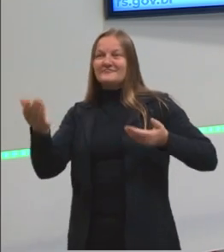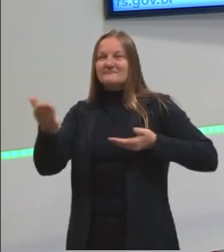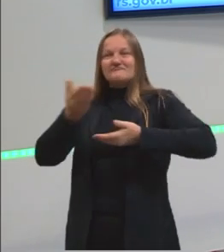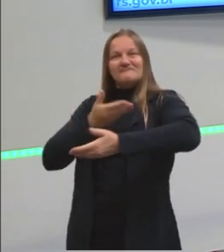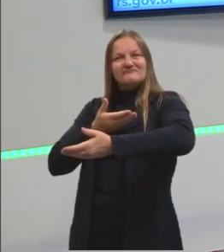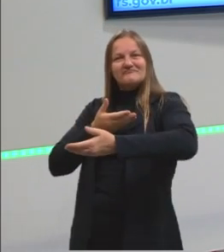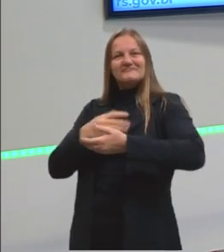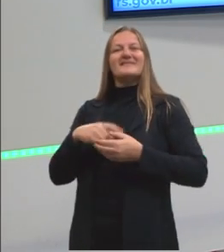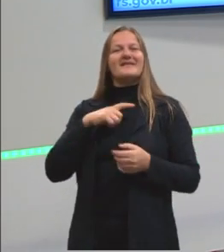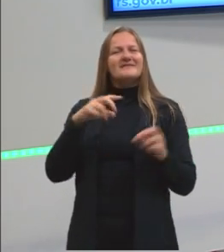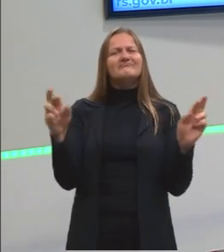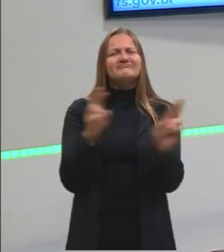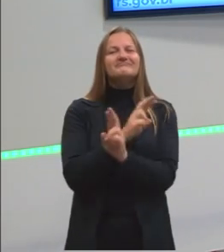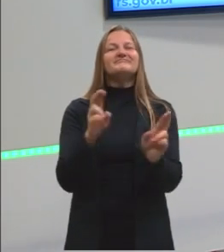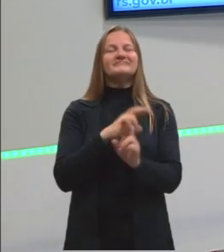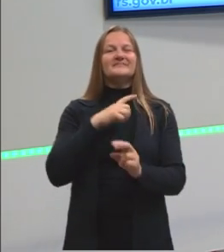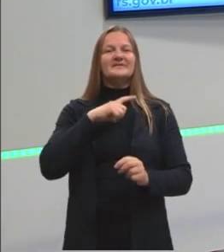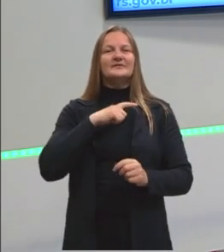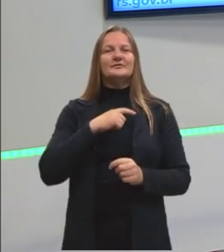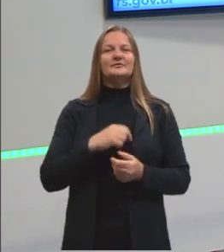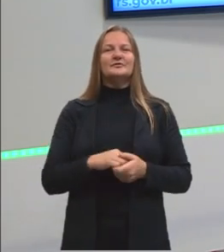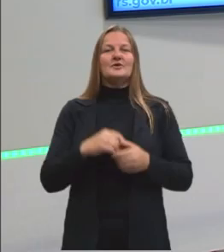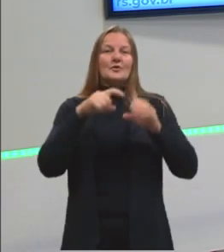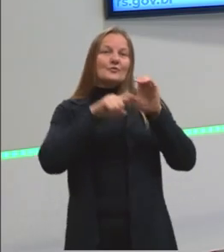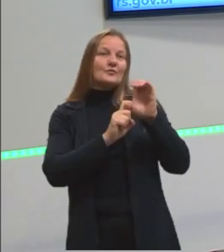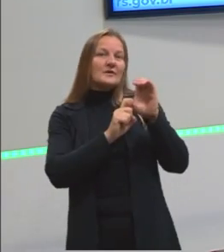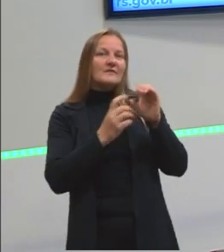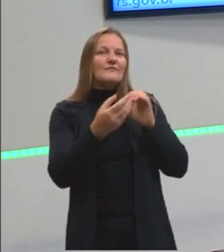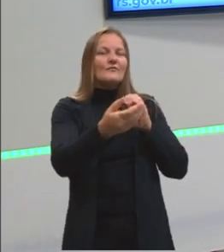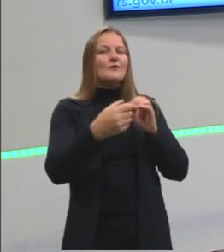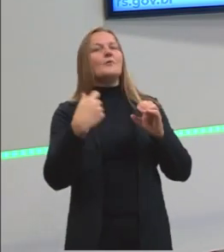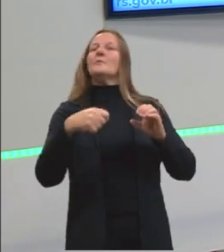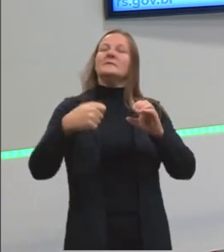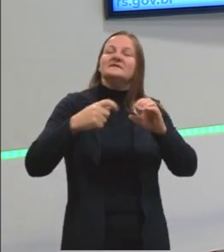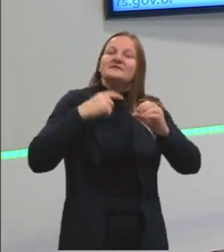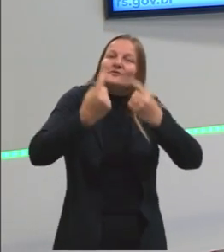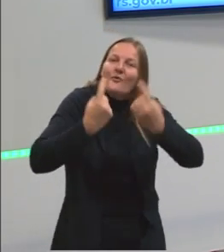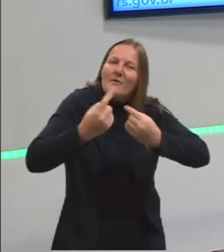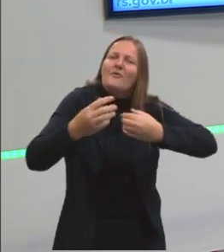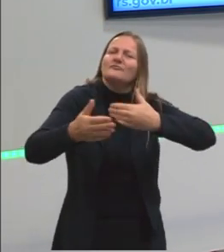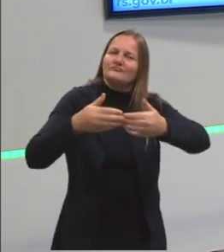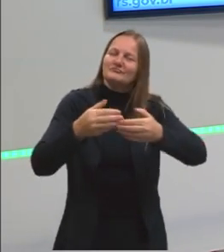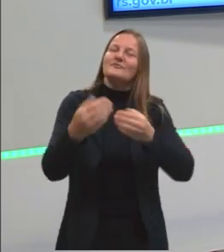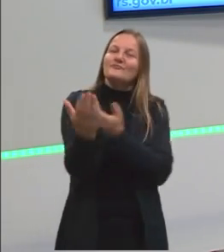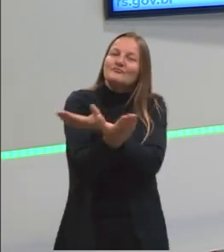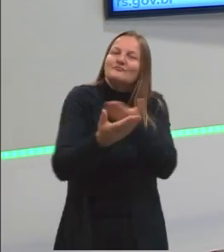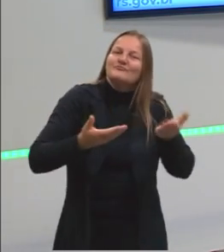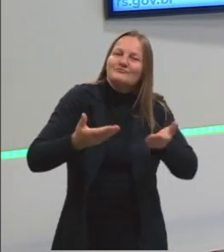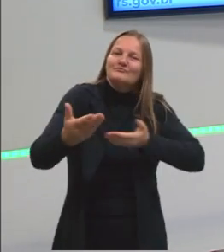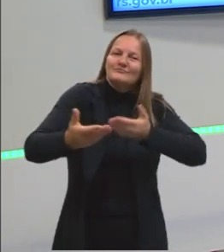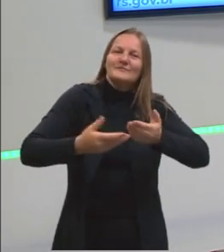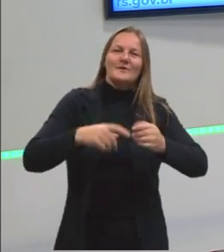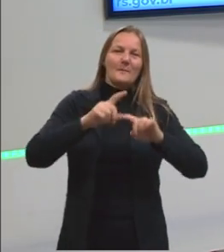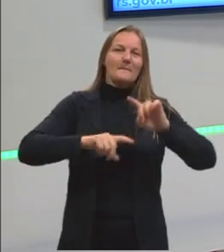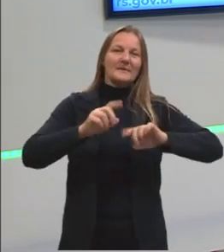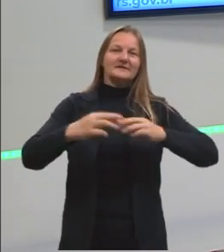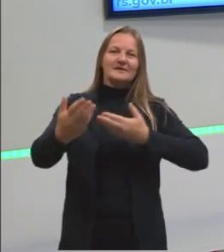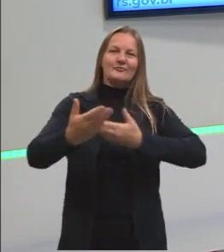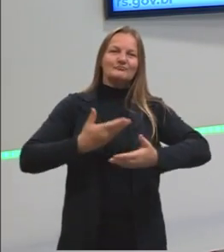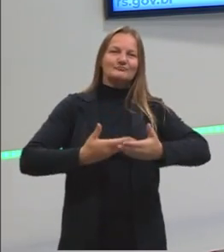daquela época relacionada ali, ou eu devo alguém, ou eu preciso de algo, nós trocamos os nossos bens.